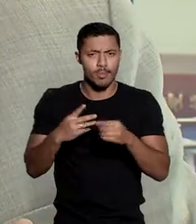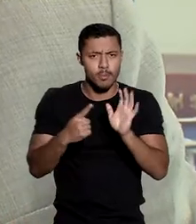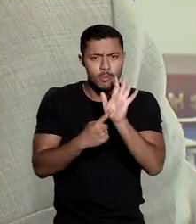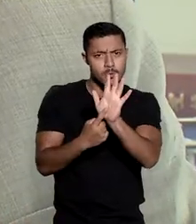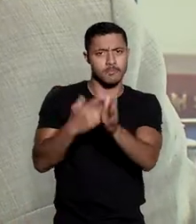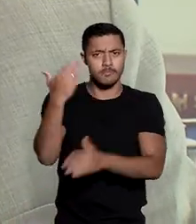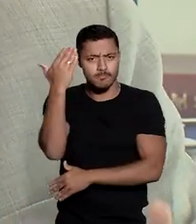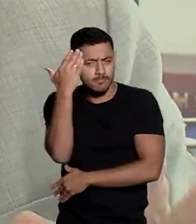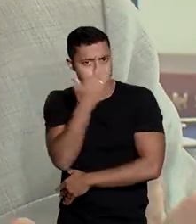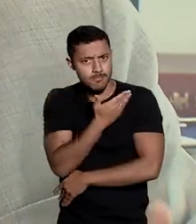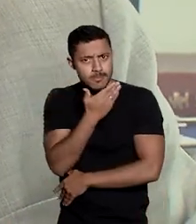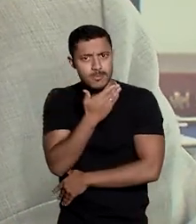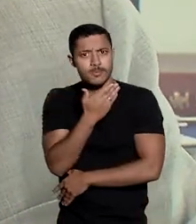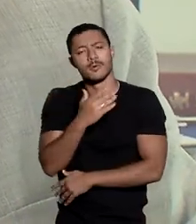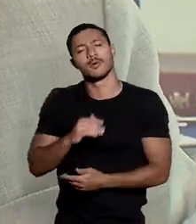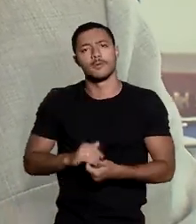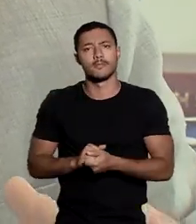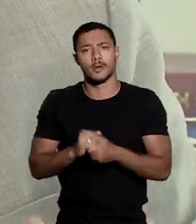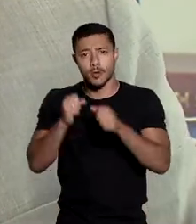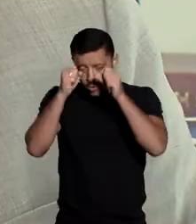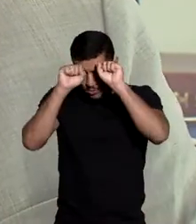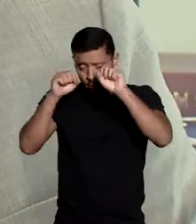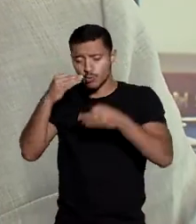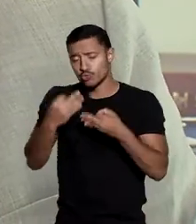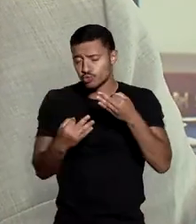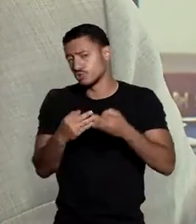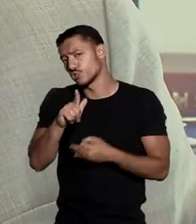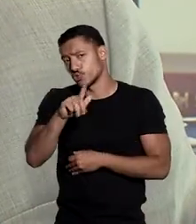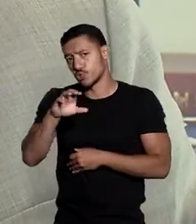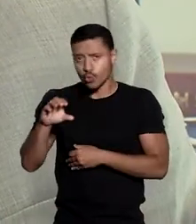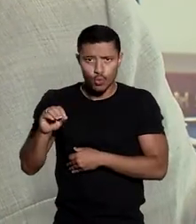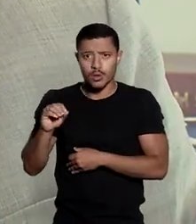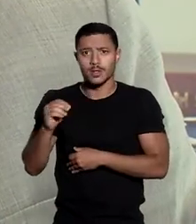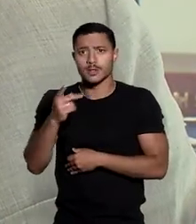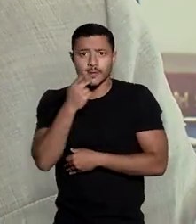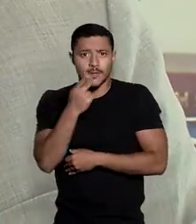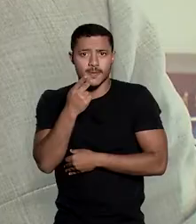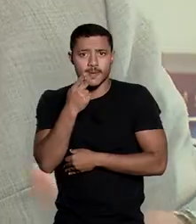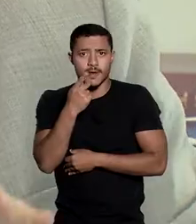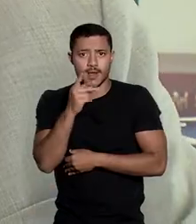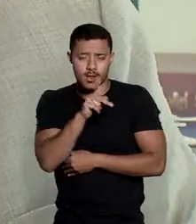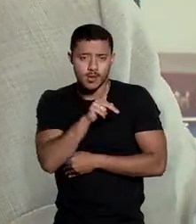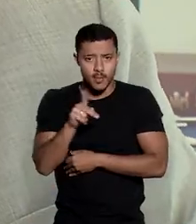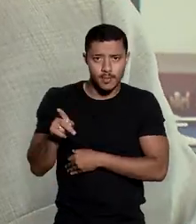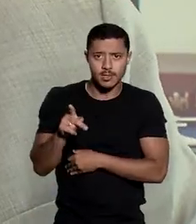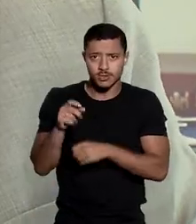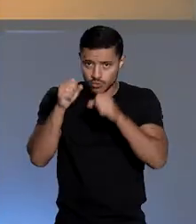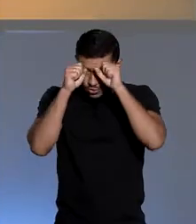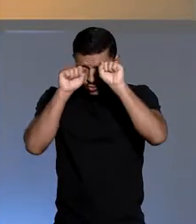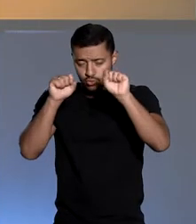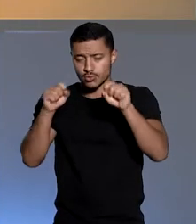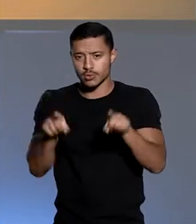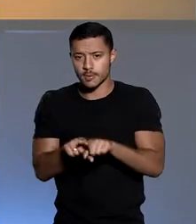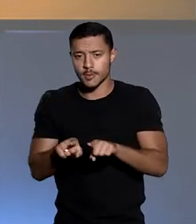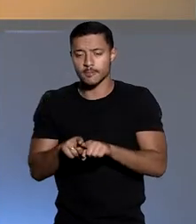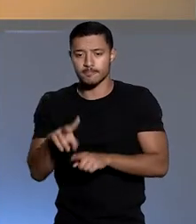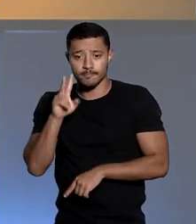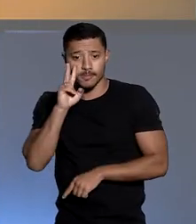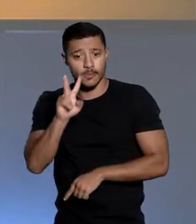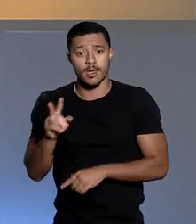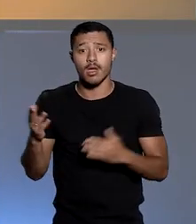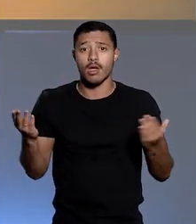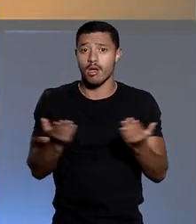apresentar a comprovação ao Tribunal de Justiça de Goiás e cientificar a presidência do STJ. Vamos ver